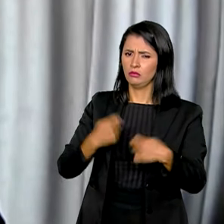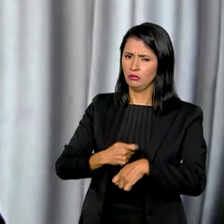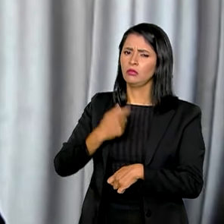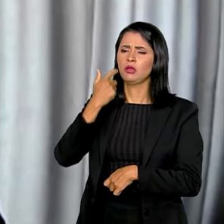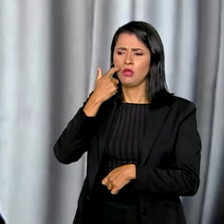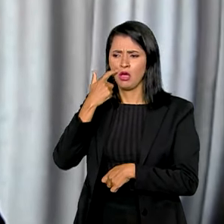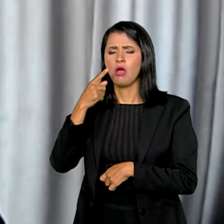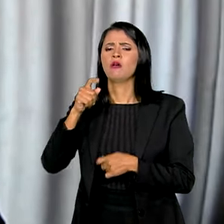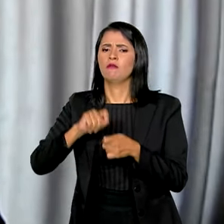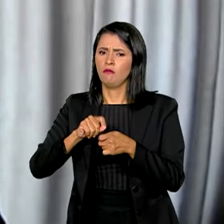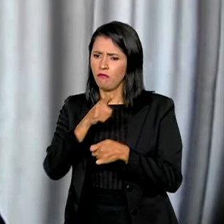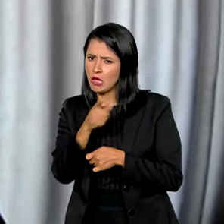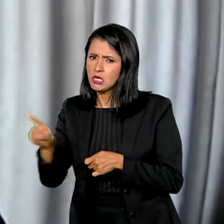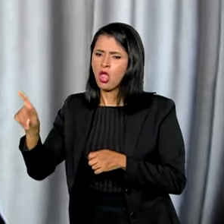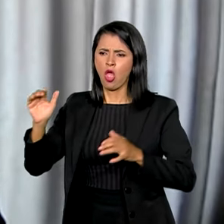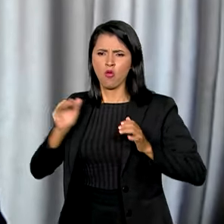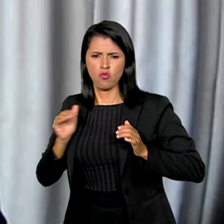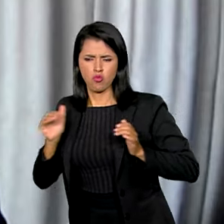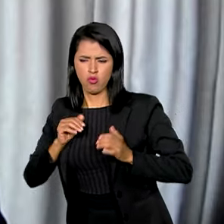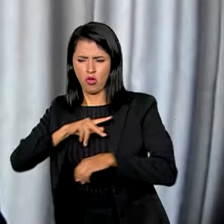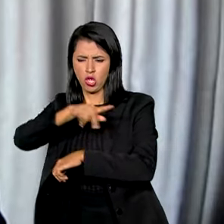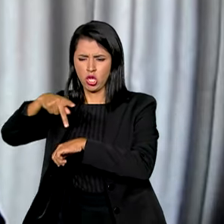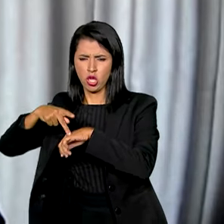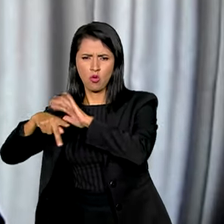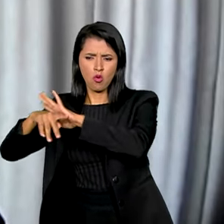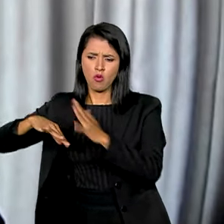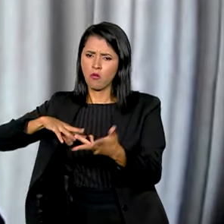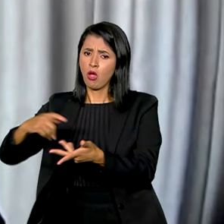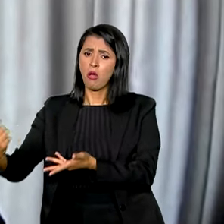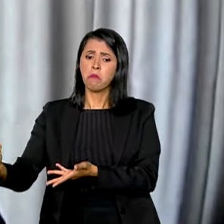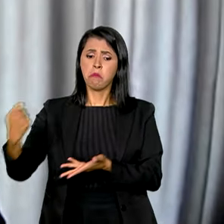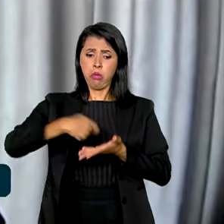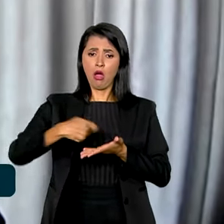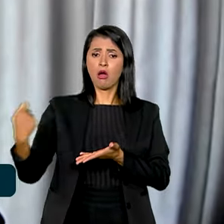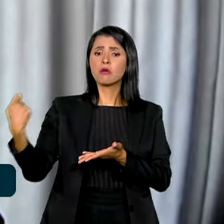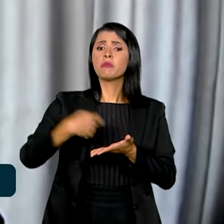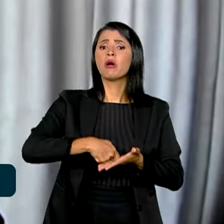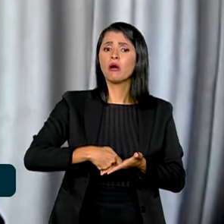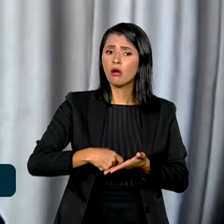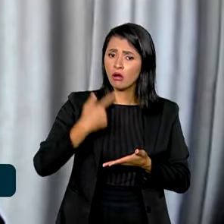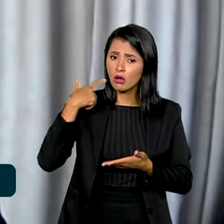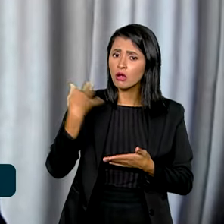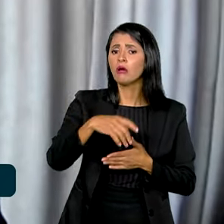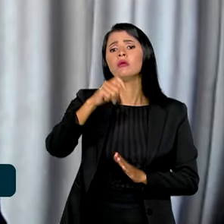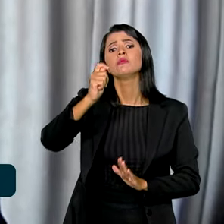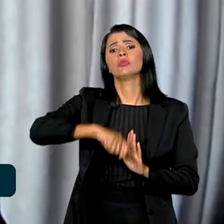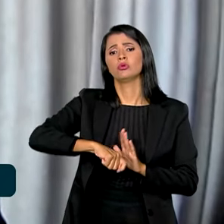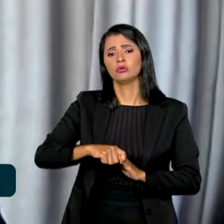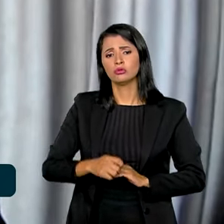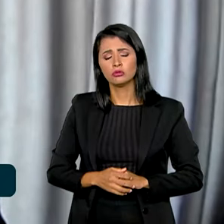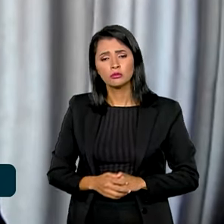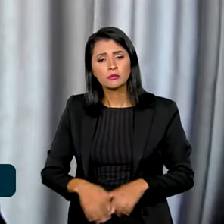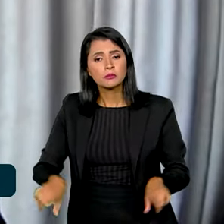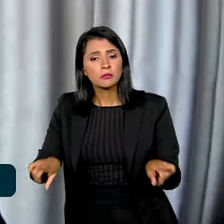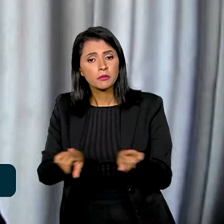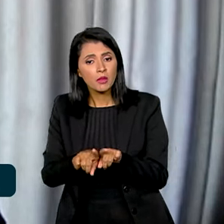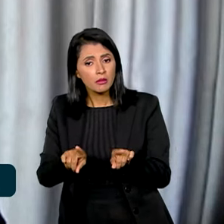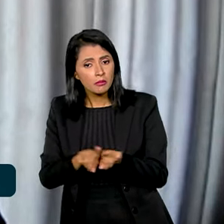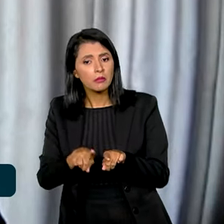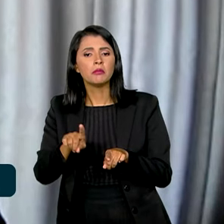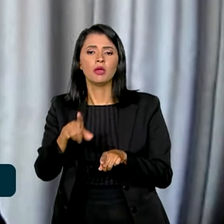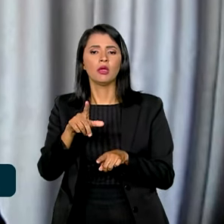precisamos fazer com que os bilionários do mundo paguem sua justa contribuição em impostos. Além de buscar